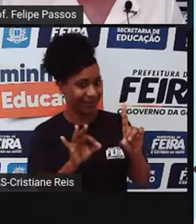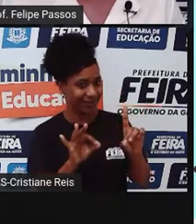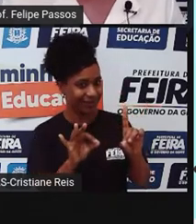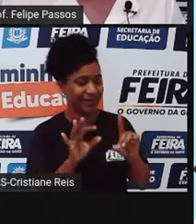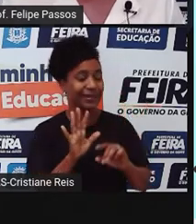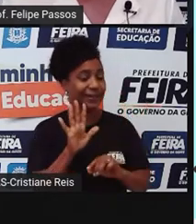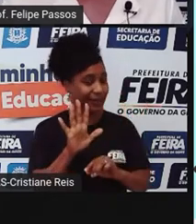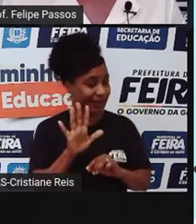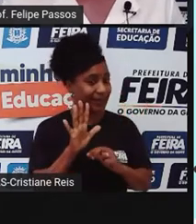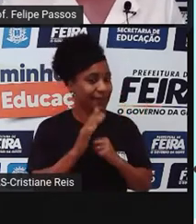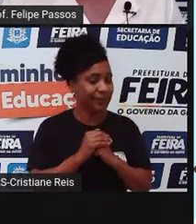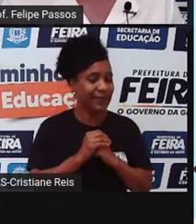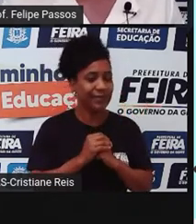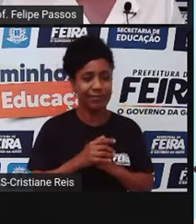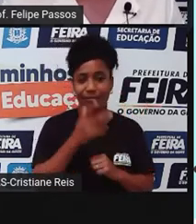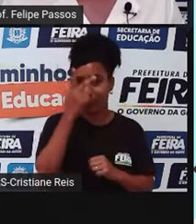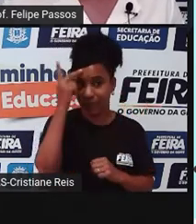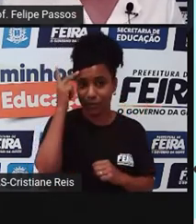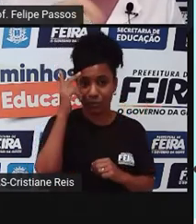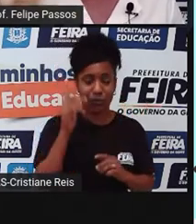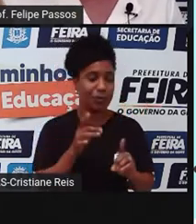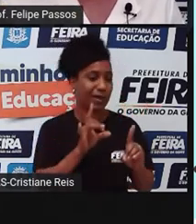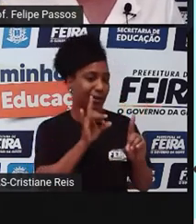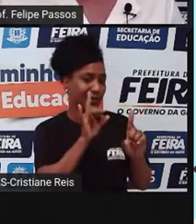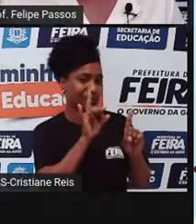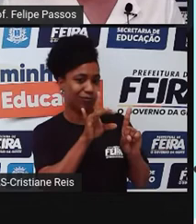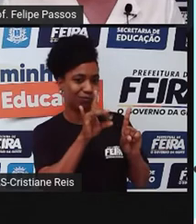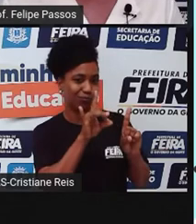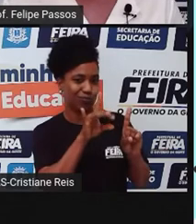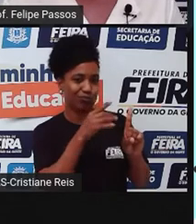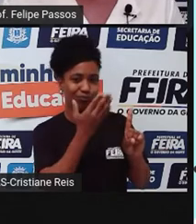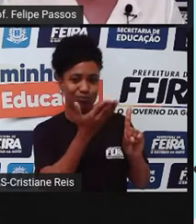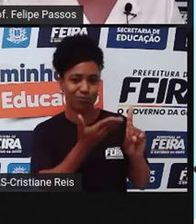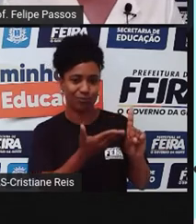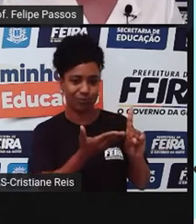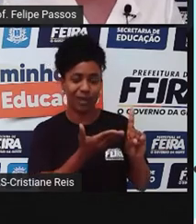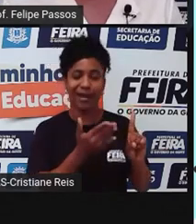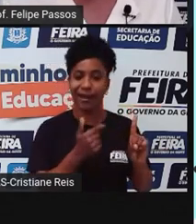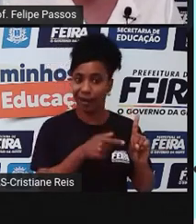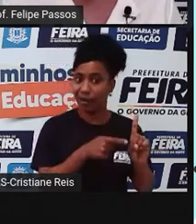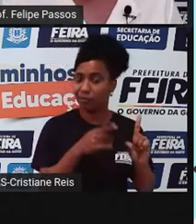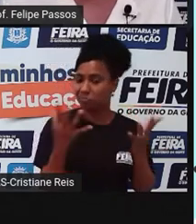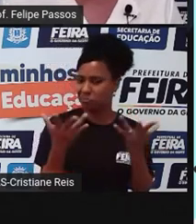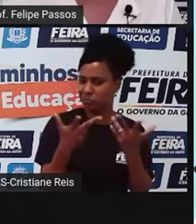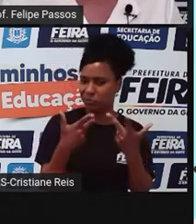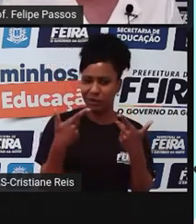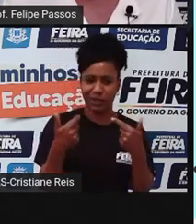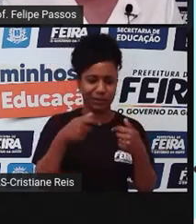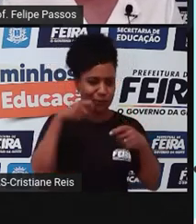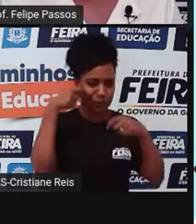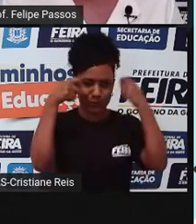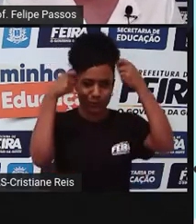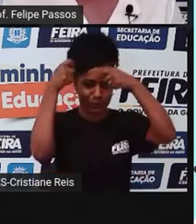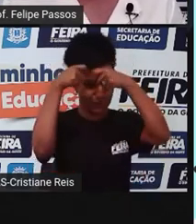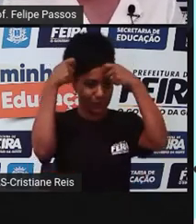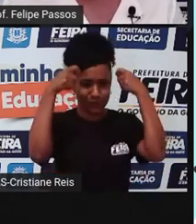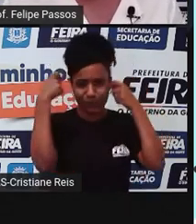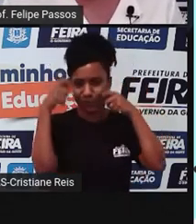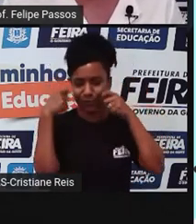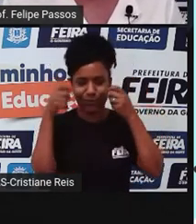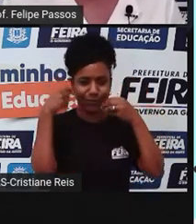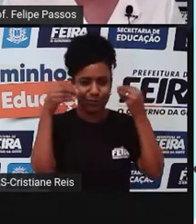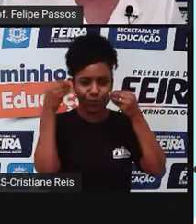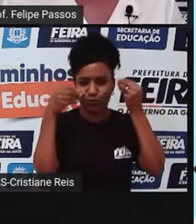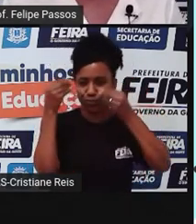Aí às vezes essa pessoa ganhou importância porque, sei lá, fala de maquiagem. Beleza, tranquilo, ótimo, vai